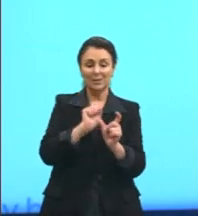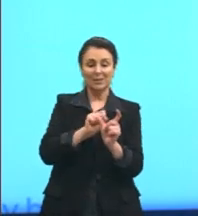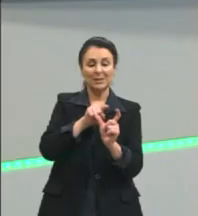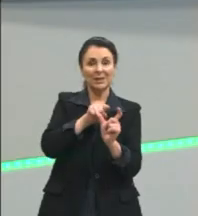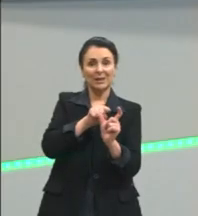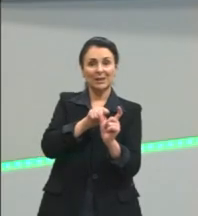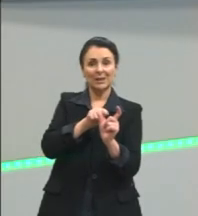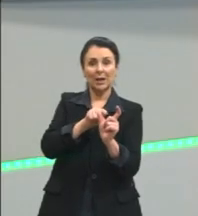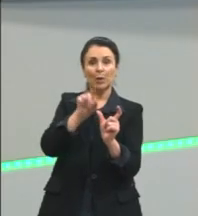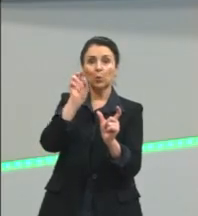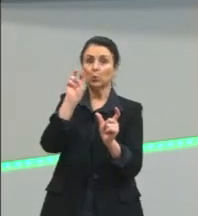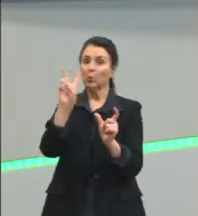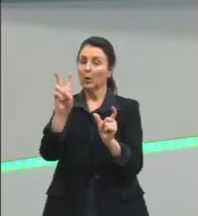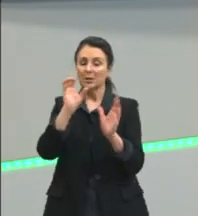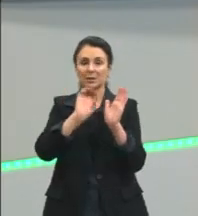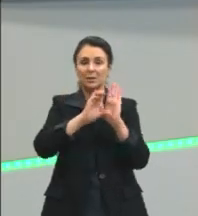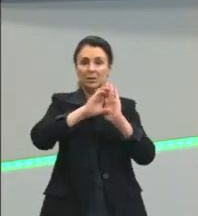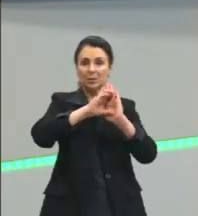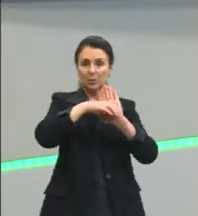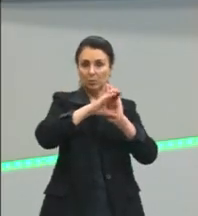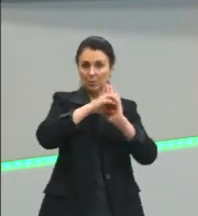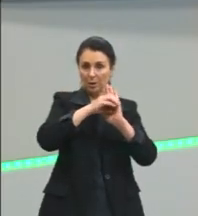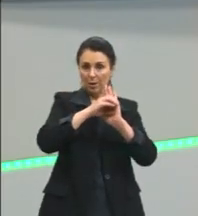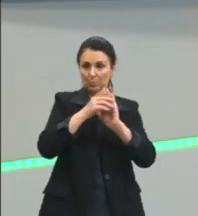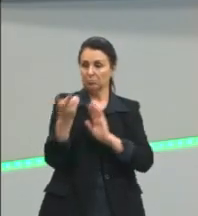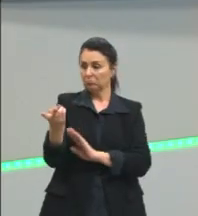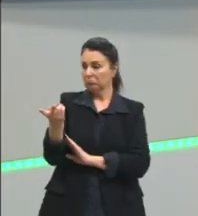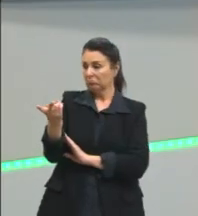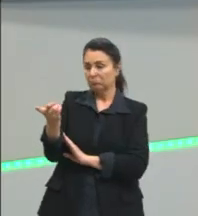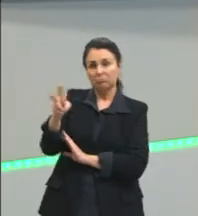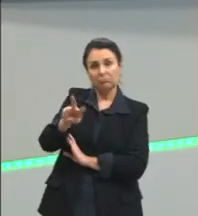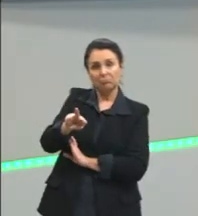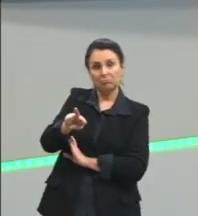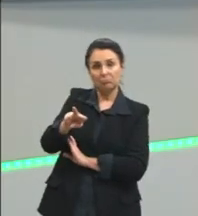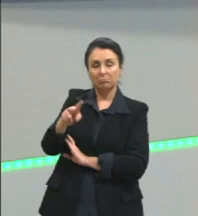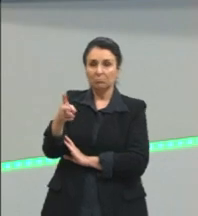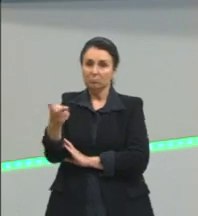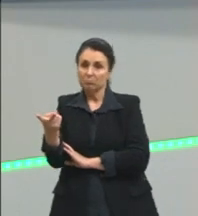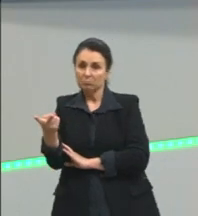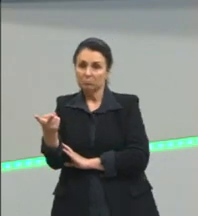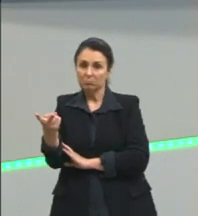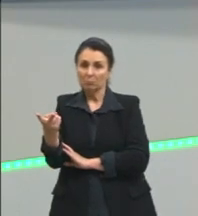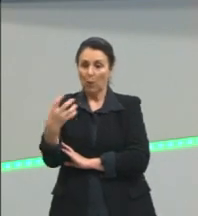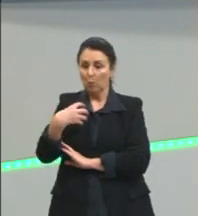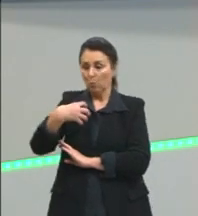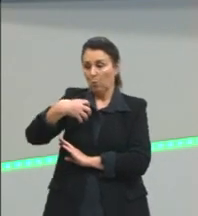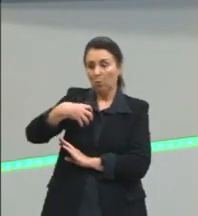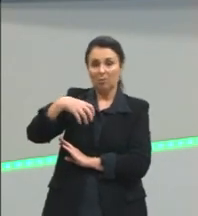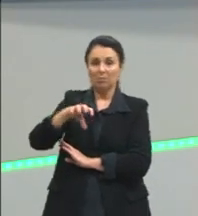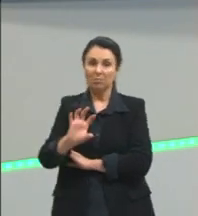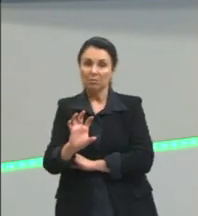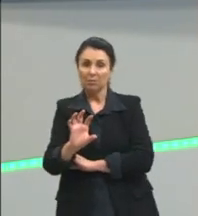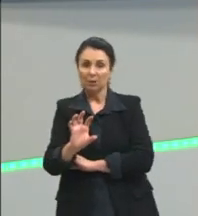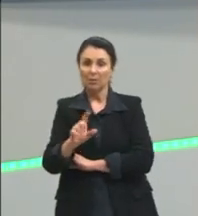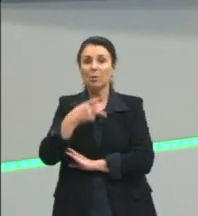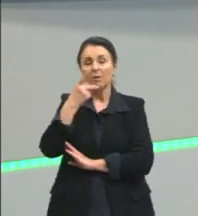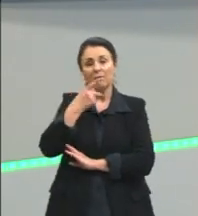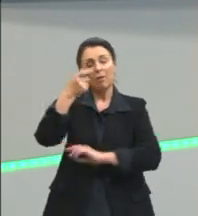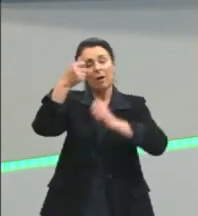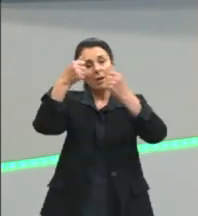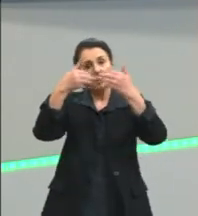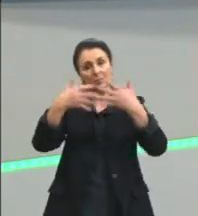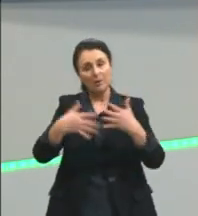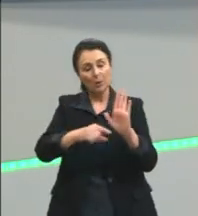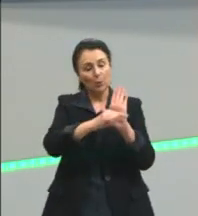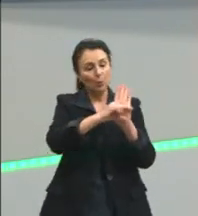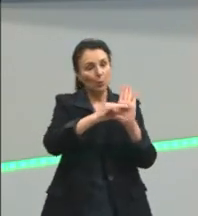conceitos, que são, em tese, opostos em si, eu vou falar sobre esses dois. Então, o Saussure